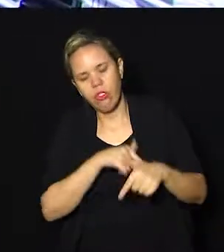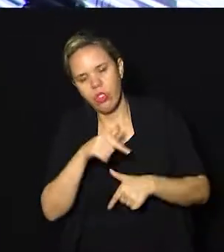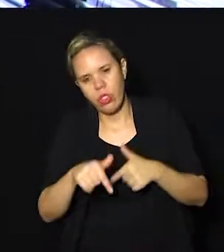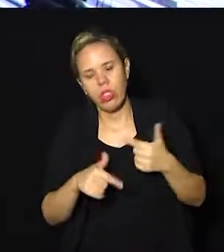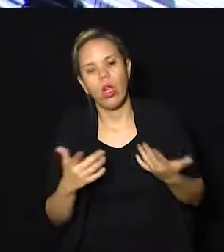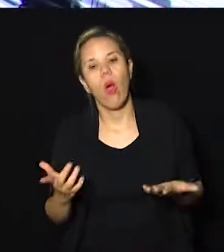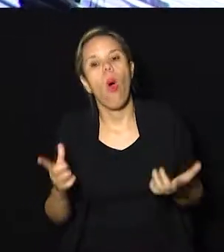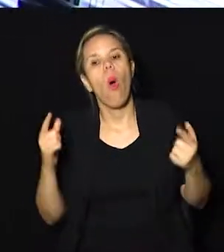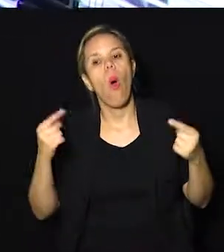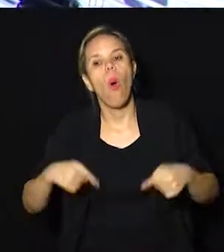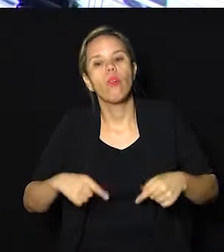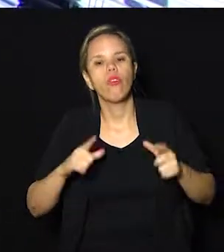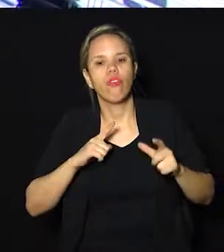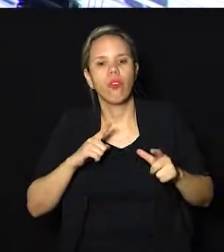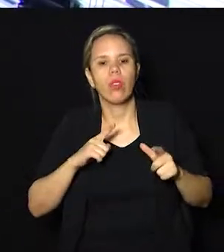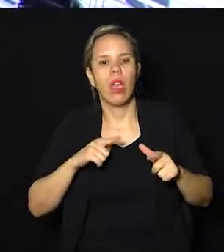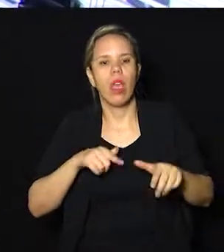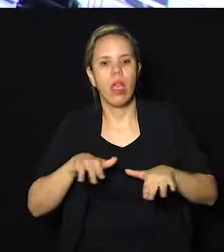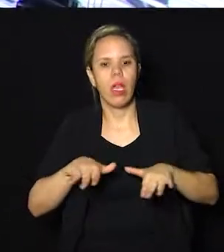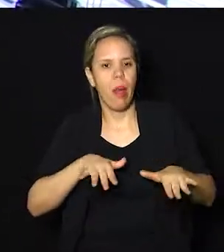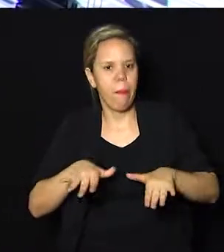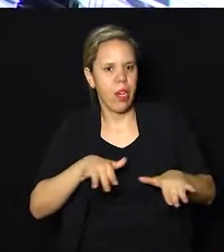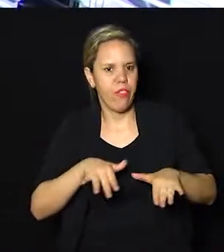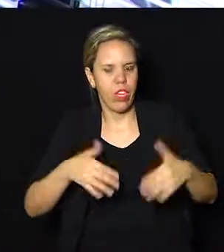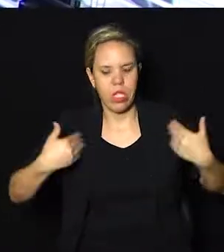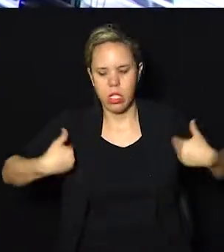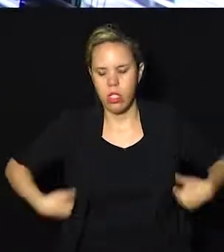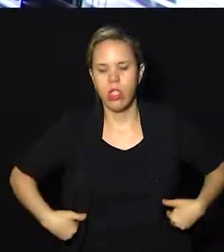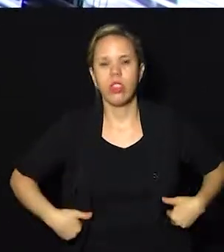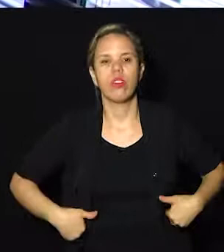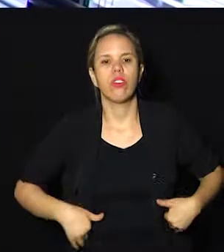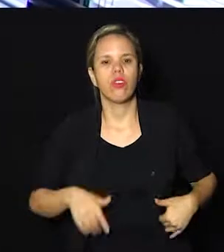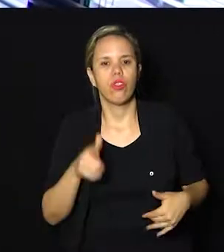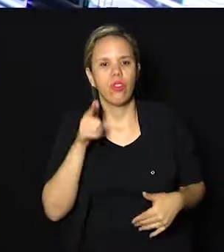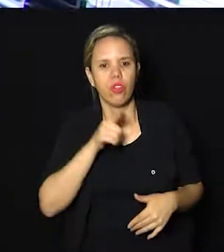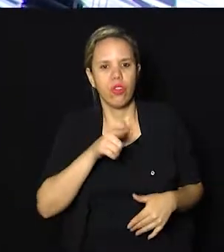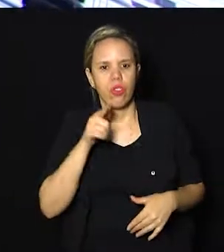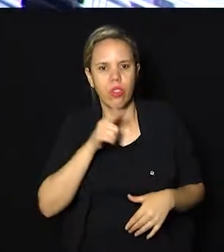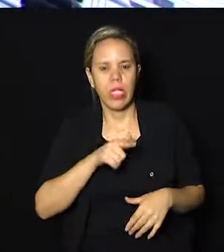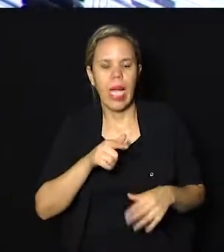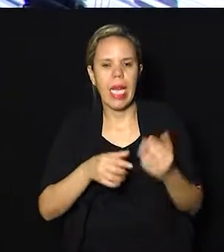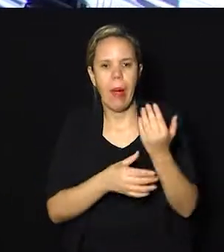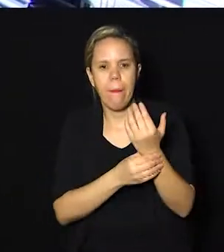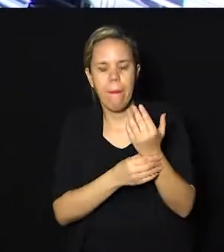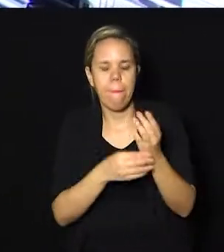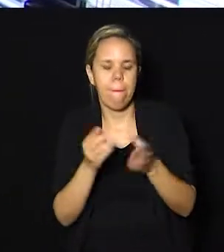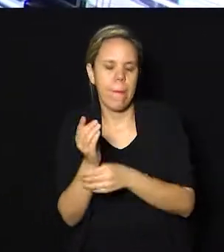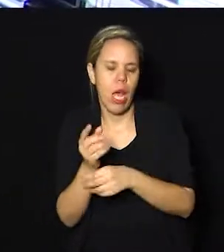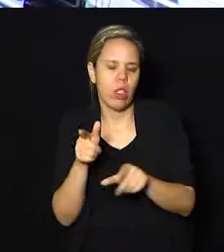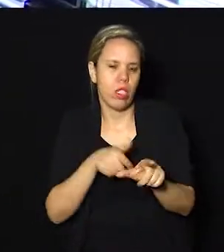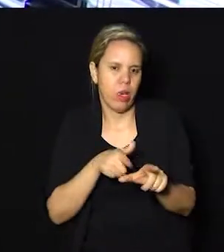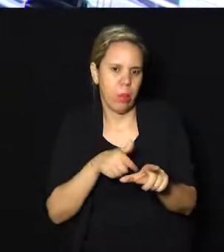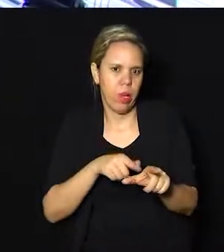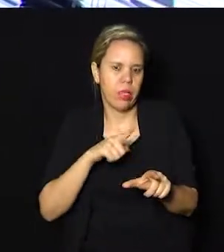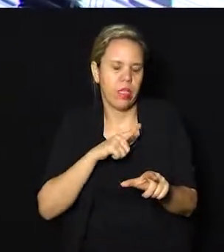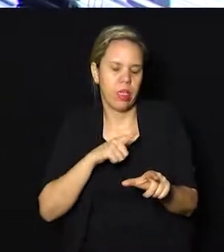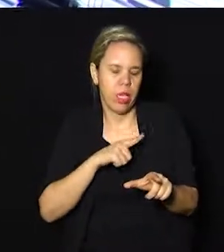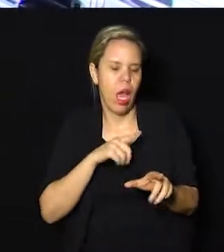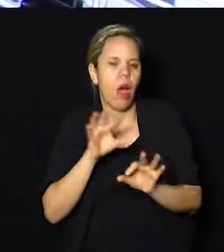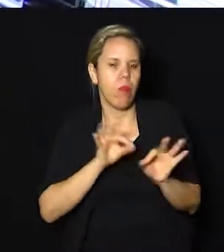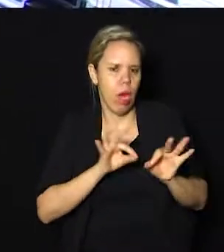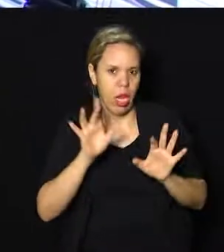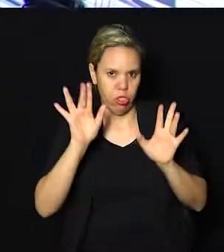Onde tem articulação, a gente manipula. Então, onde tem articulação, tem na mão, tem nos pés, a gente está manipulando.